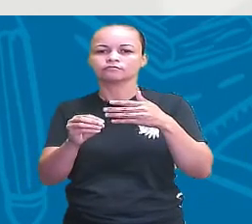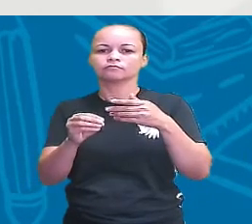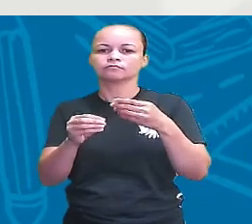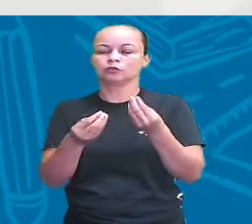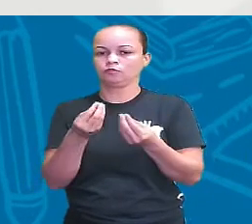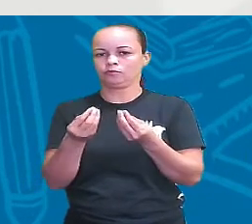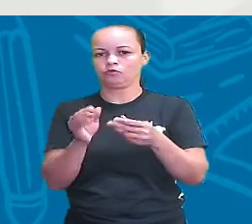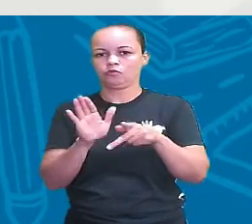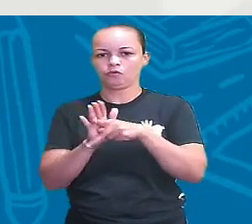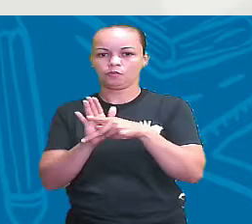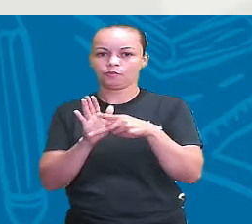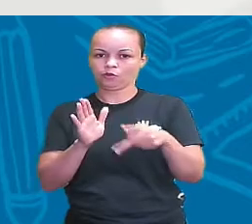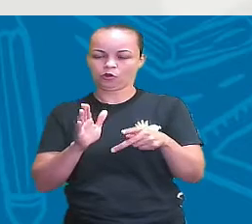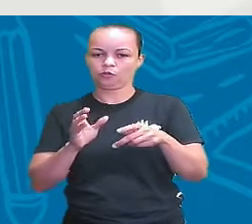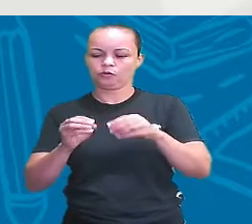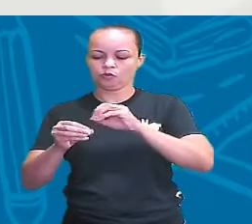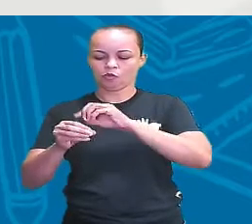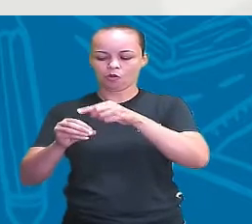gente, ele produz